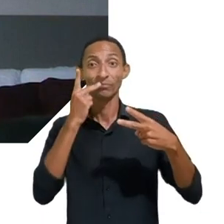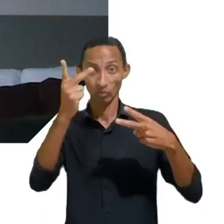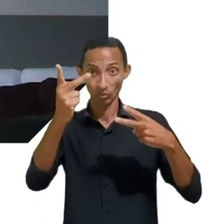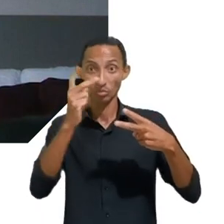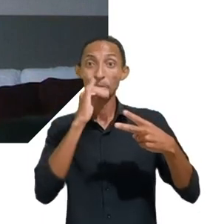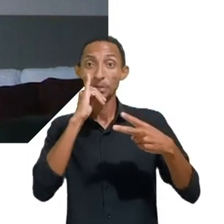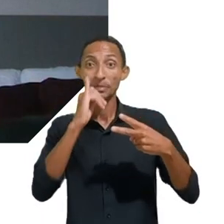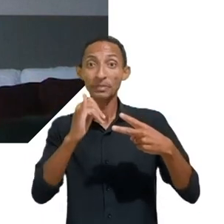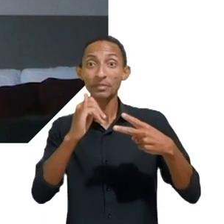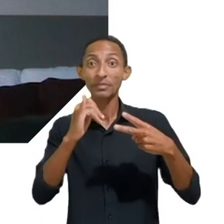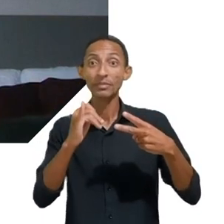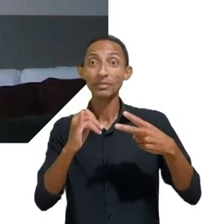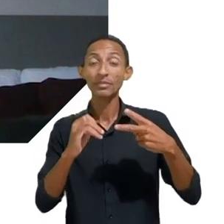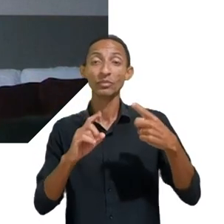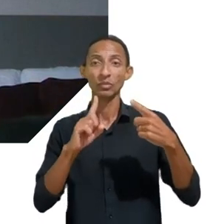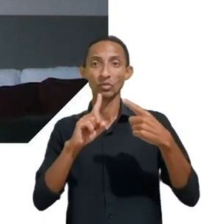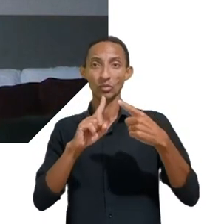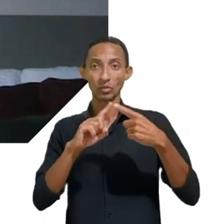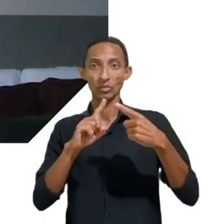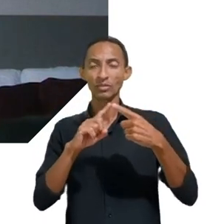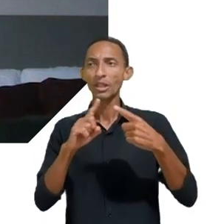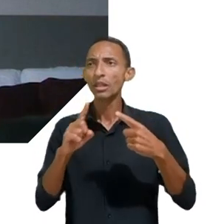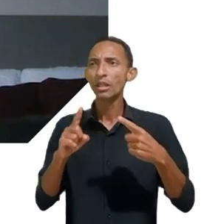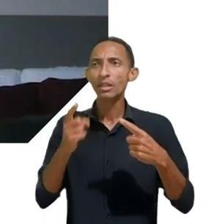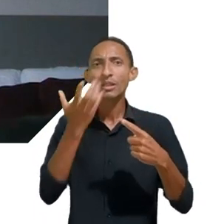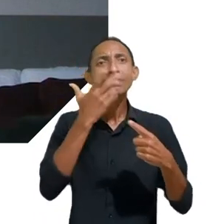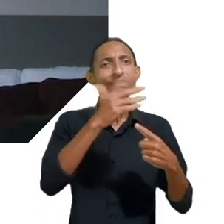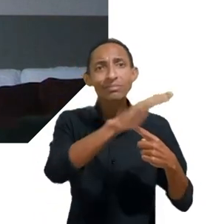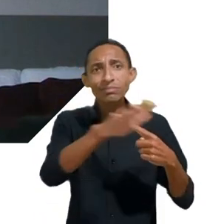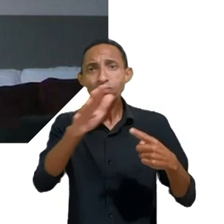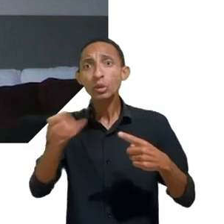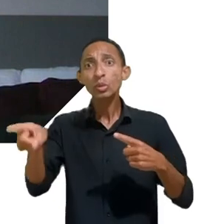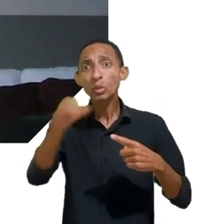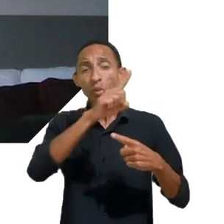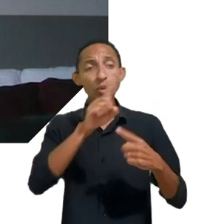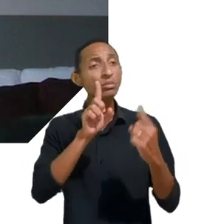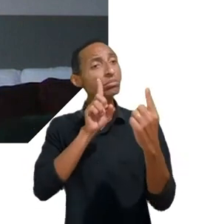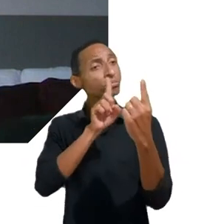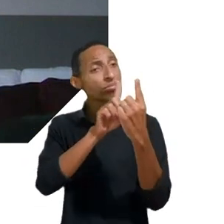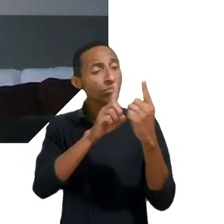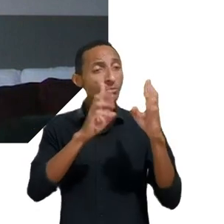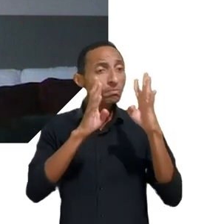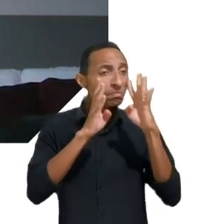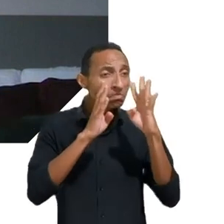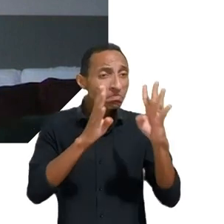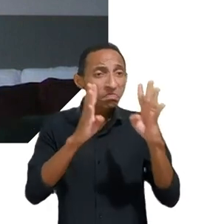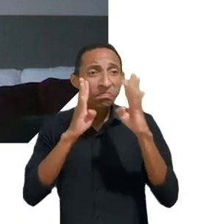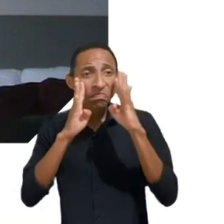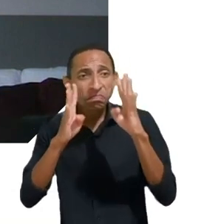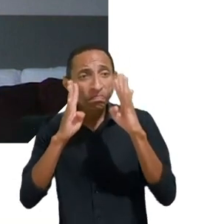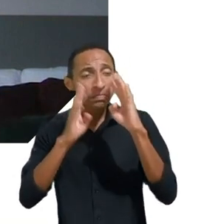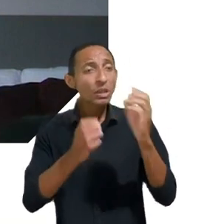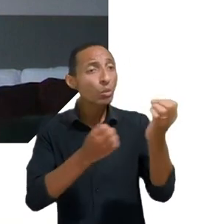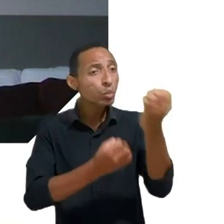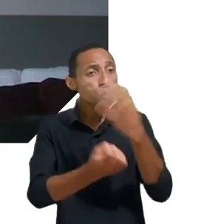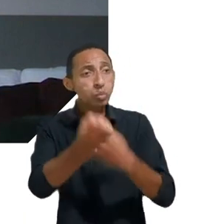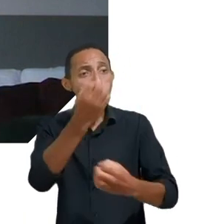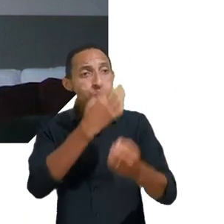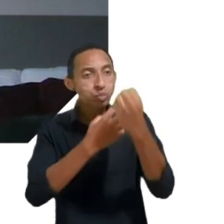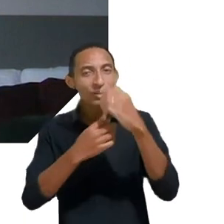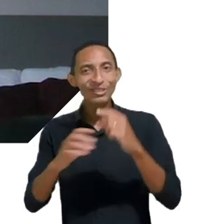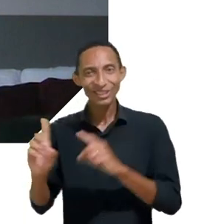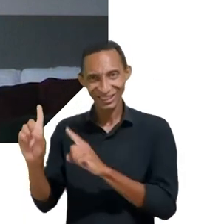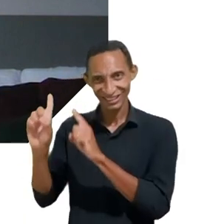iniciativa de ouvir as crianças os adolescentes que estão sendo aqui representados pela Maria Clara eu acho que a gente como adulto passa muito tempo tentando